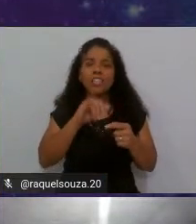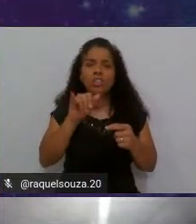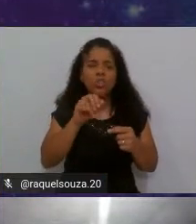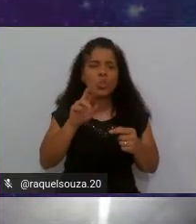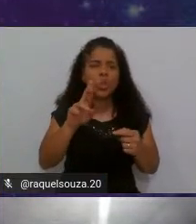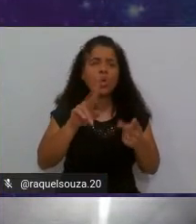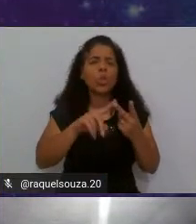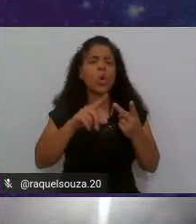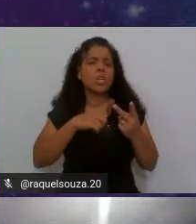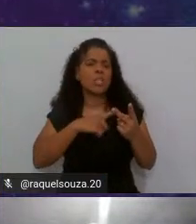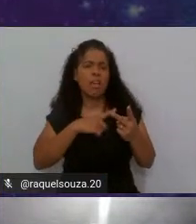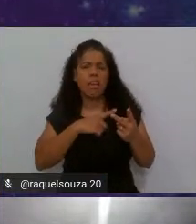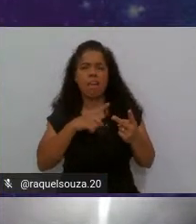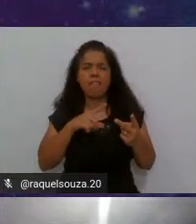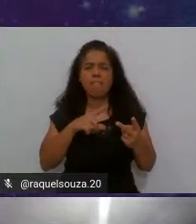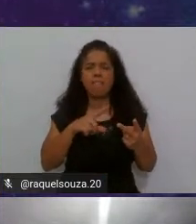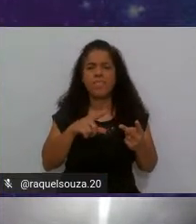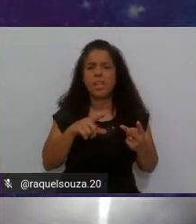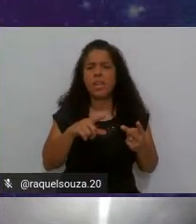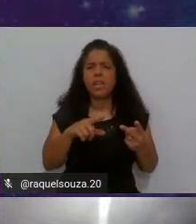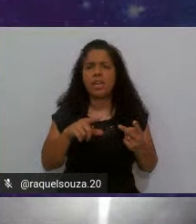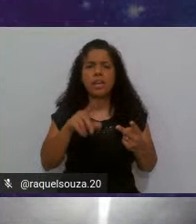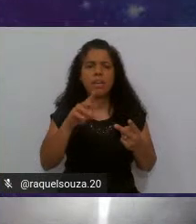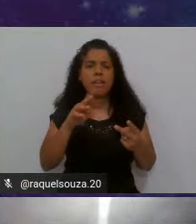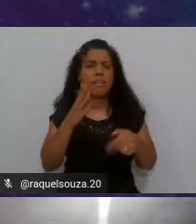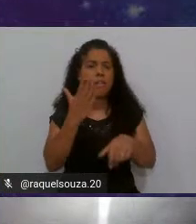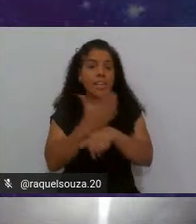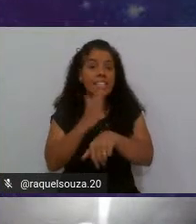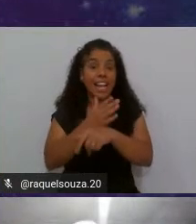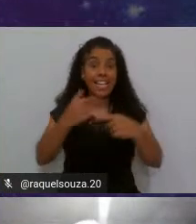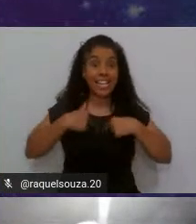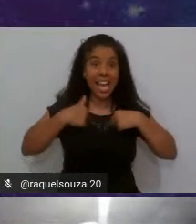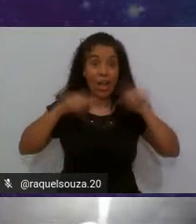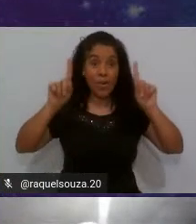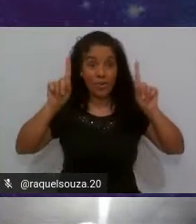tem trainee eu